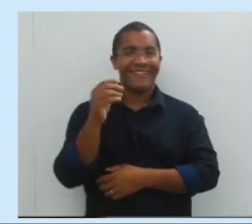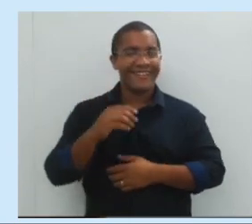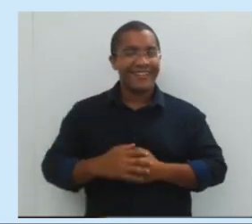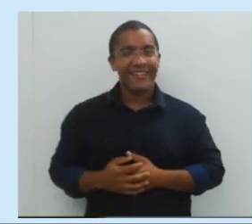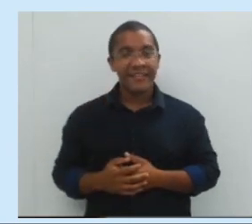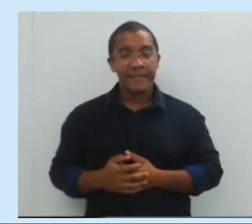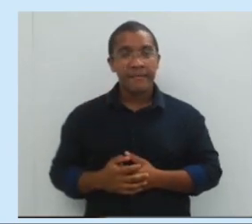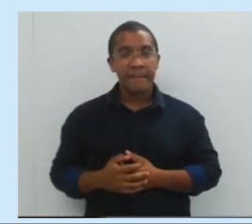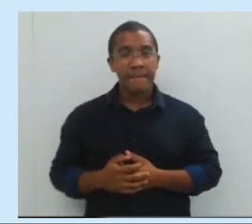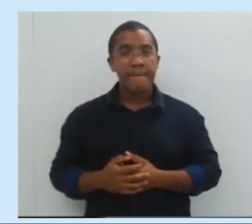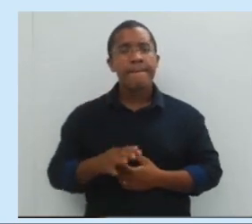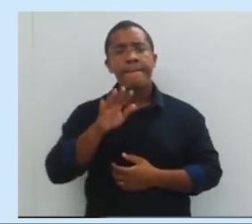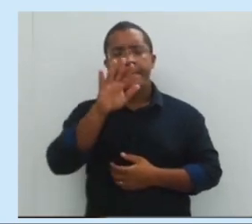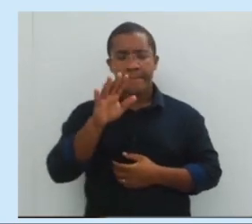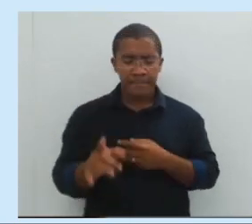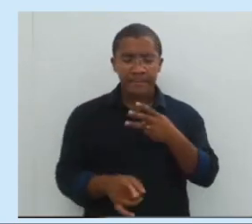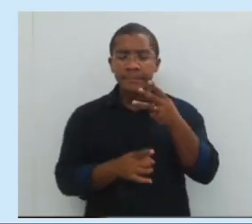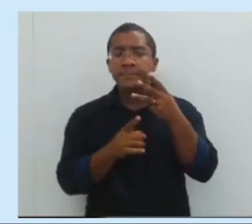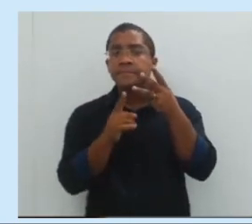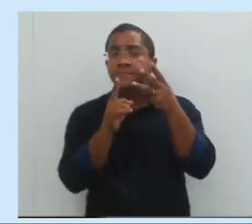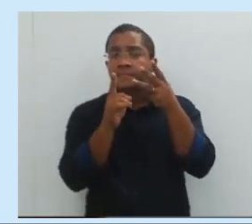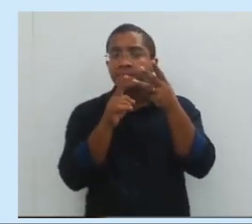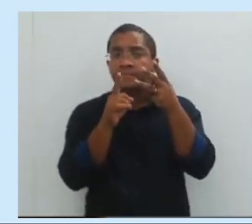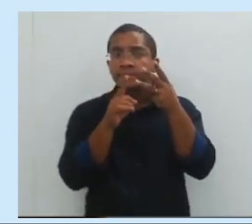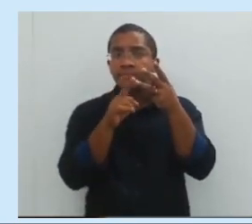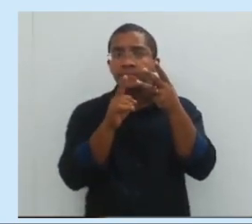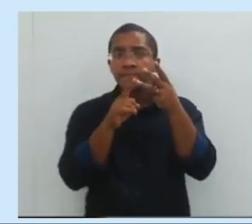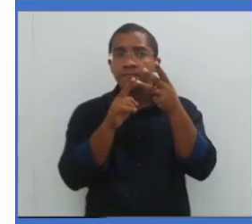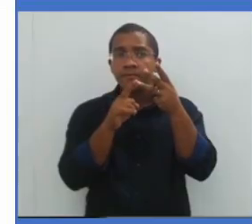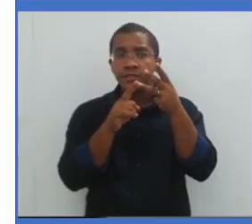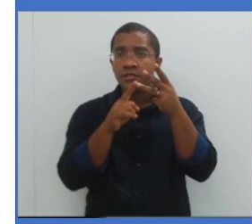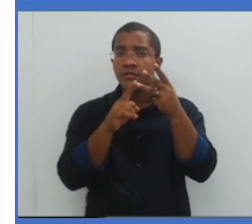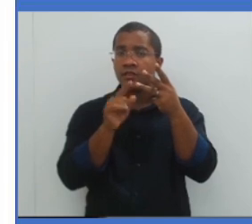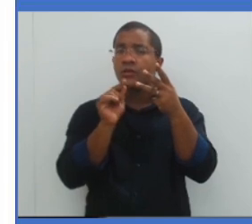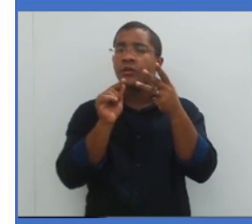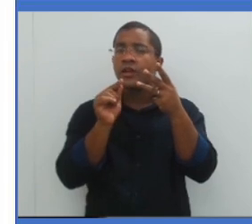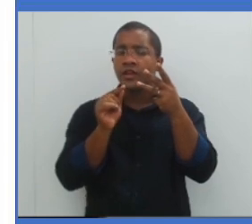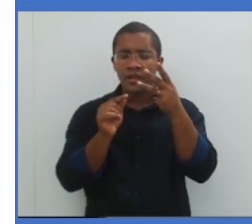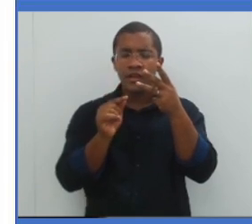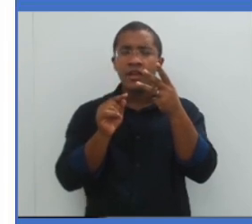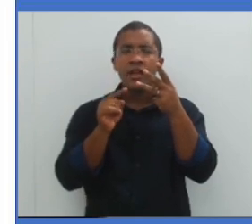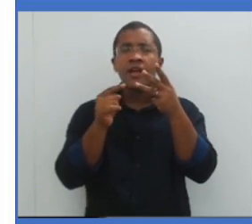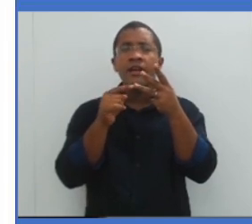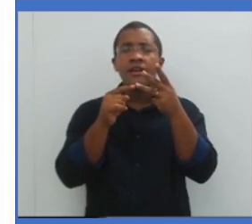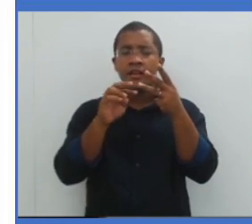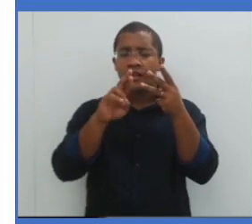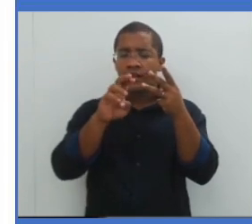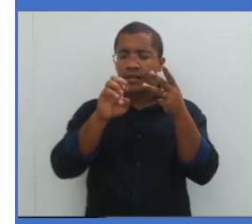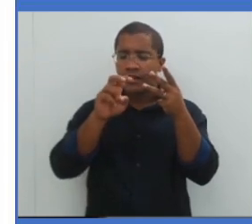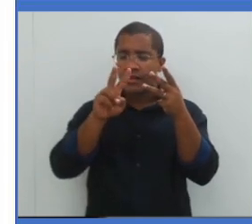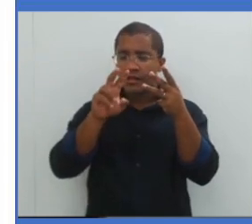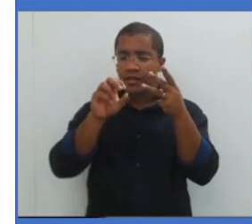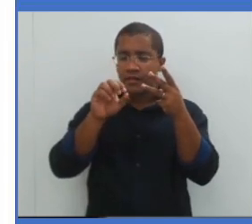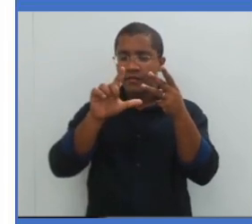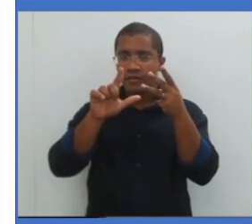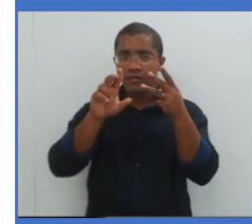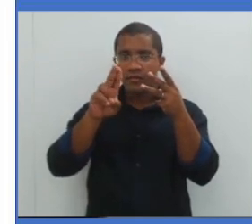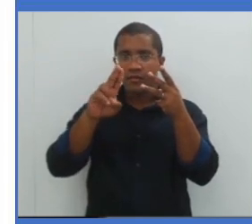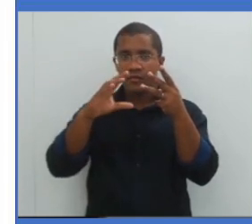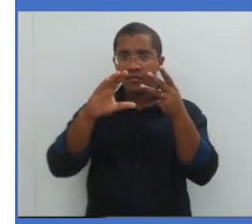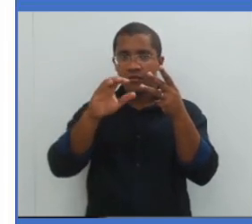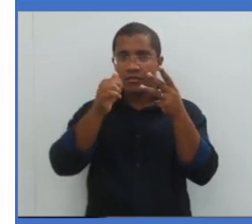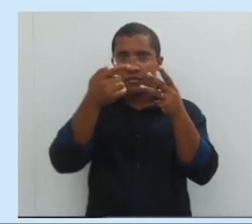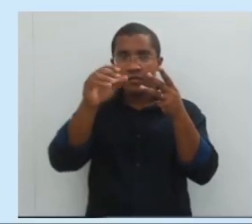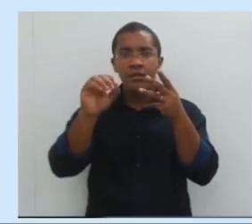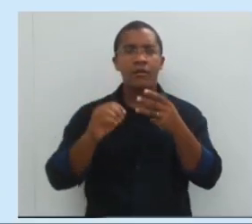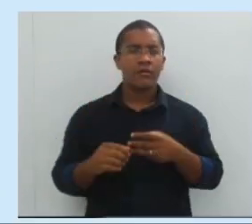próprio eixo. E o terceiro movimento que a lua faz é chamado de revolução.